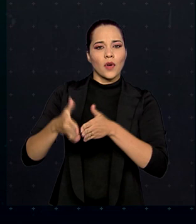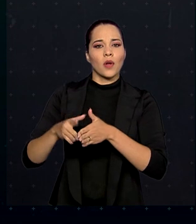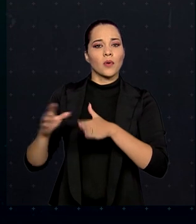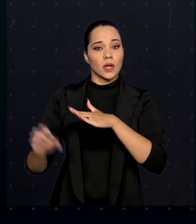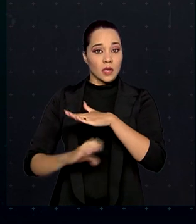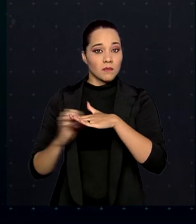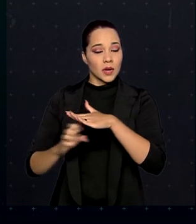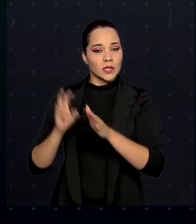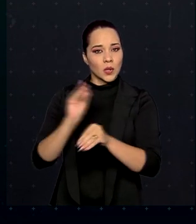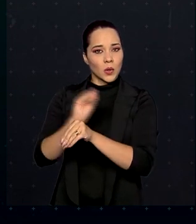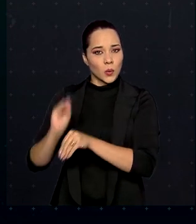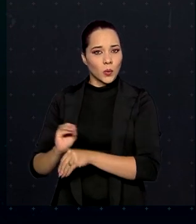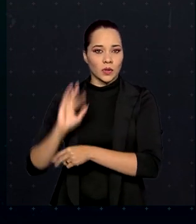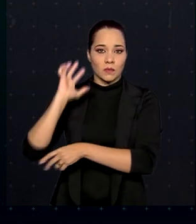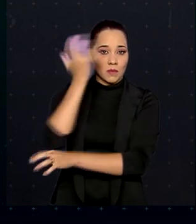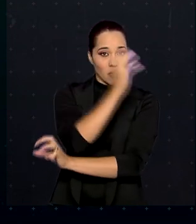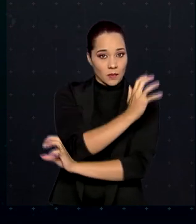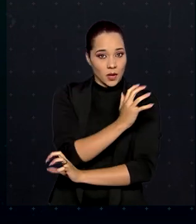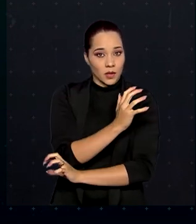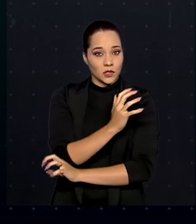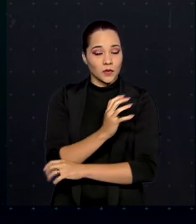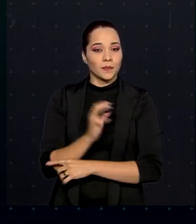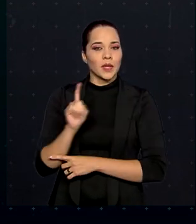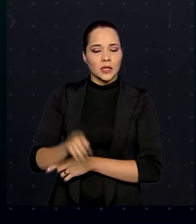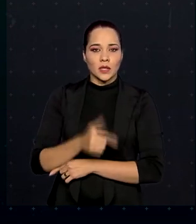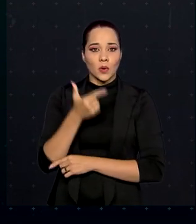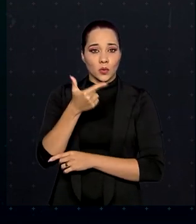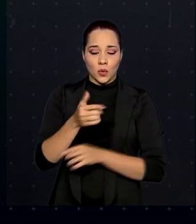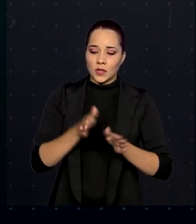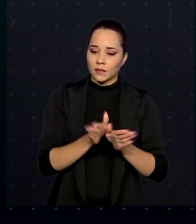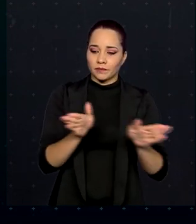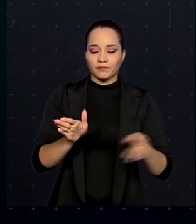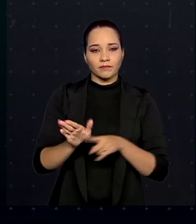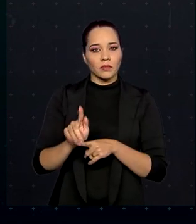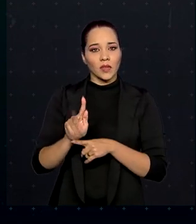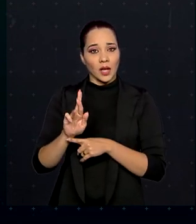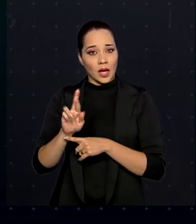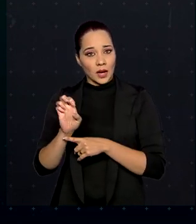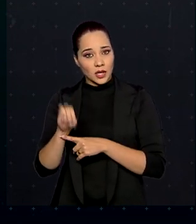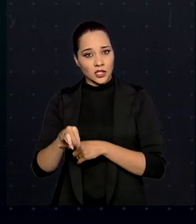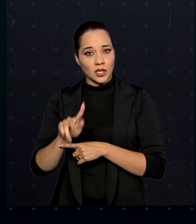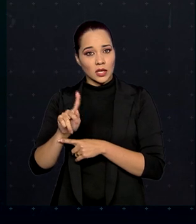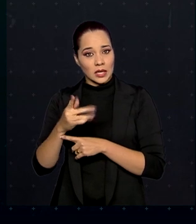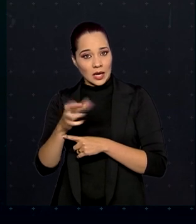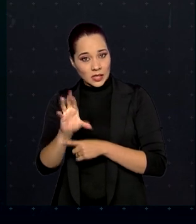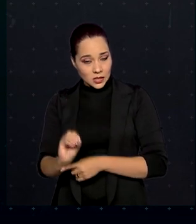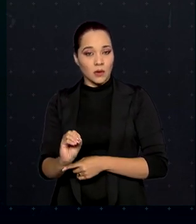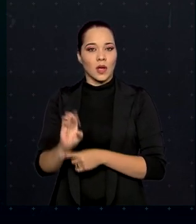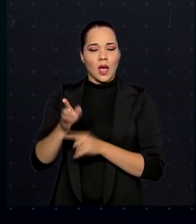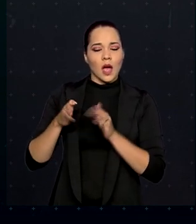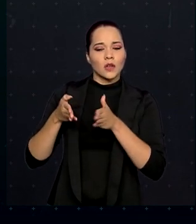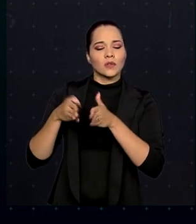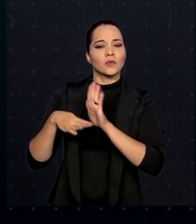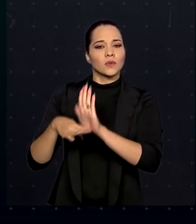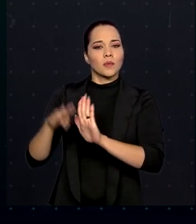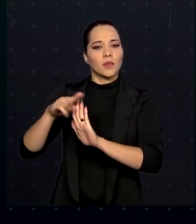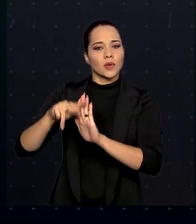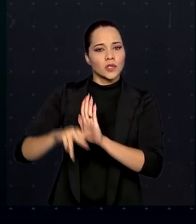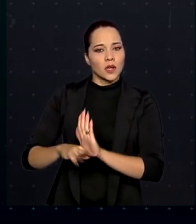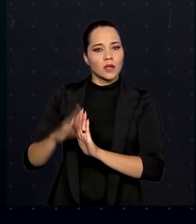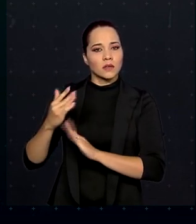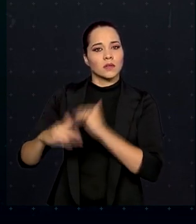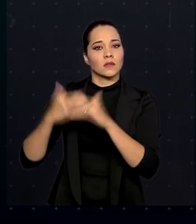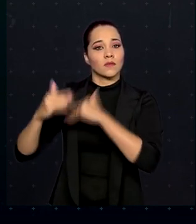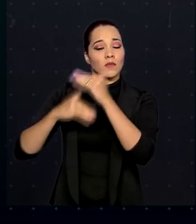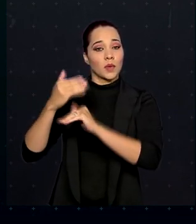empresas que cuidam do meio ambiente. São duas vertentes. O Garagem Criação ajuda projetos focados em ideias e